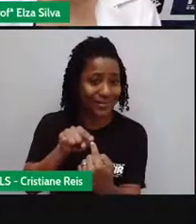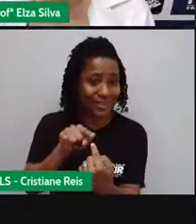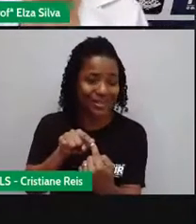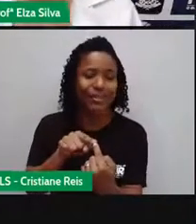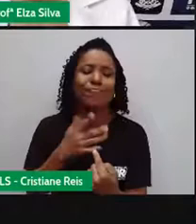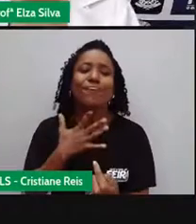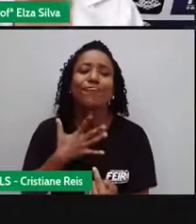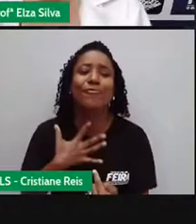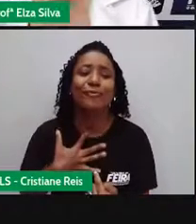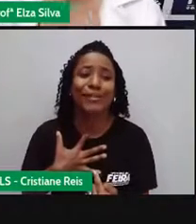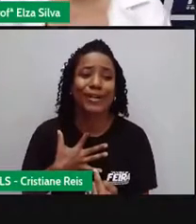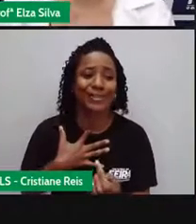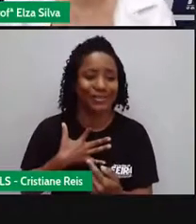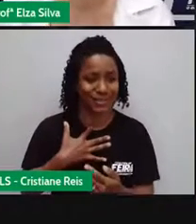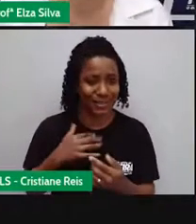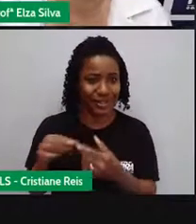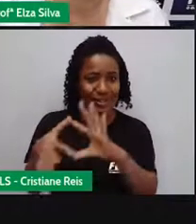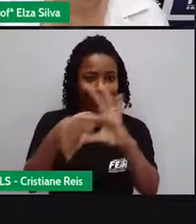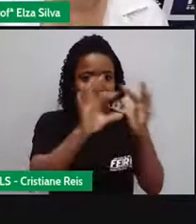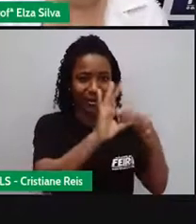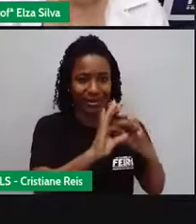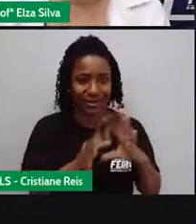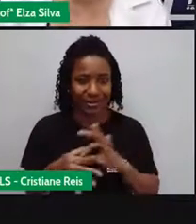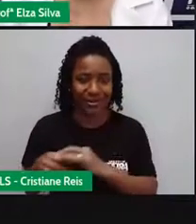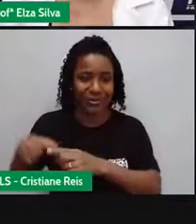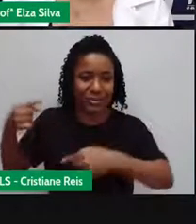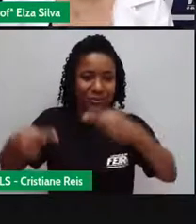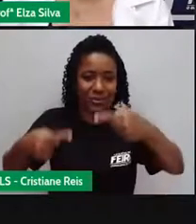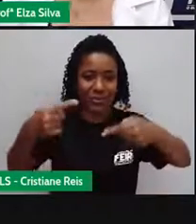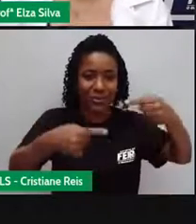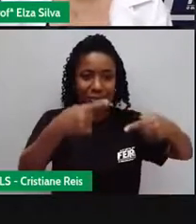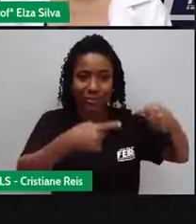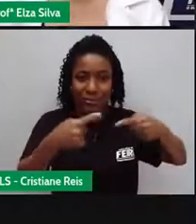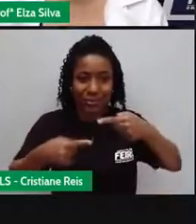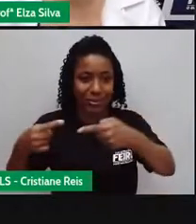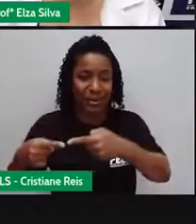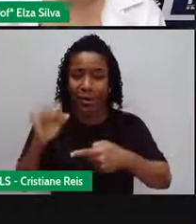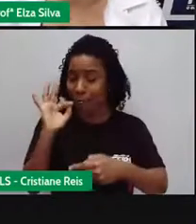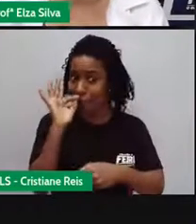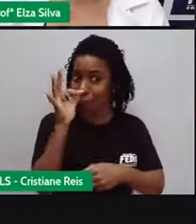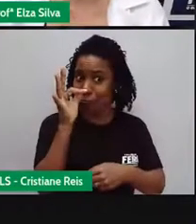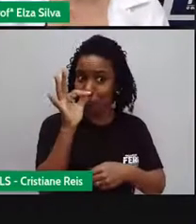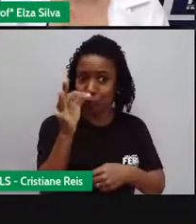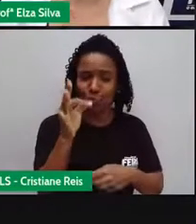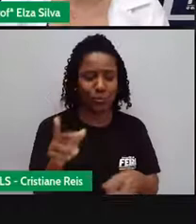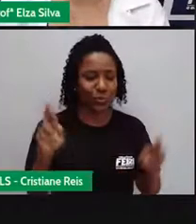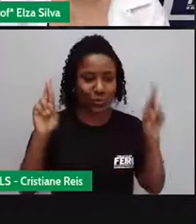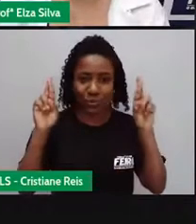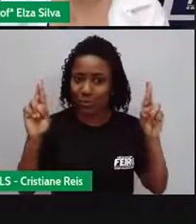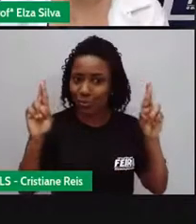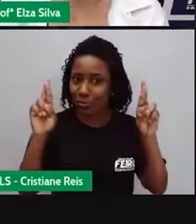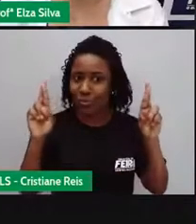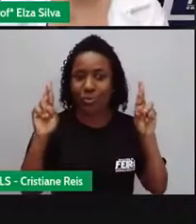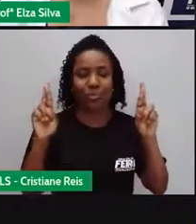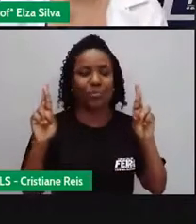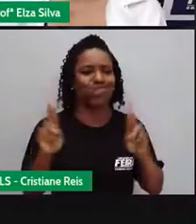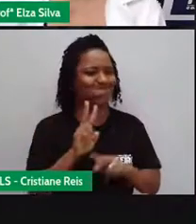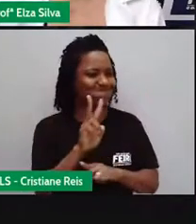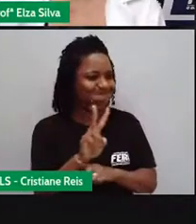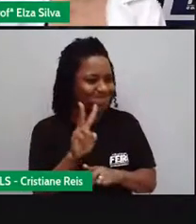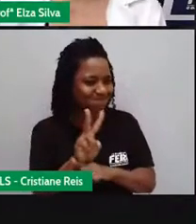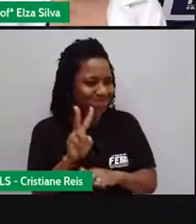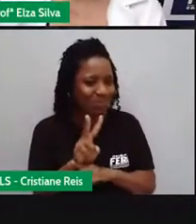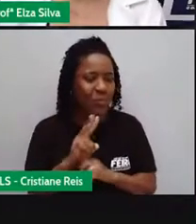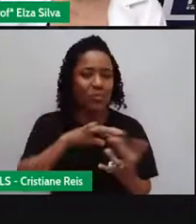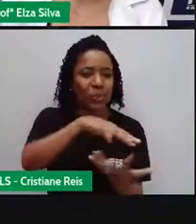2020 Conduzam A um futuro De esperança Nos corações De todos Ao